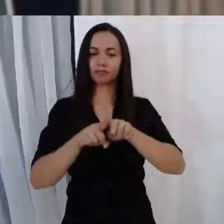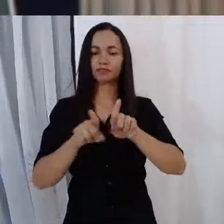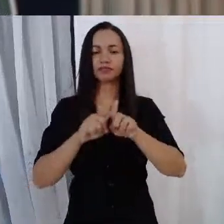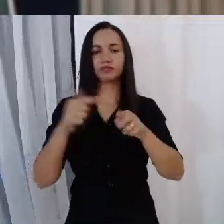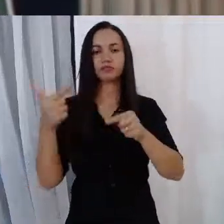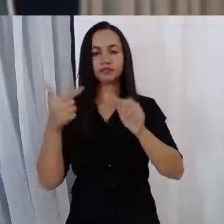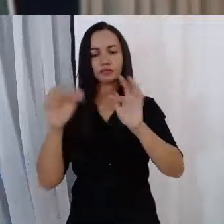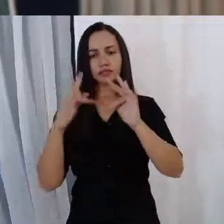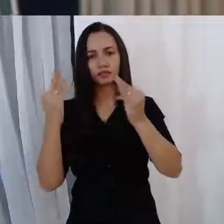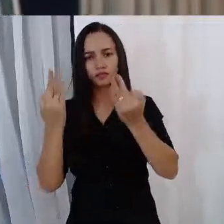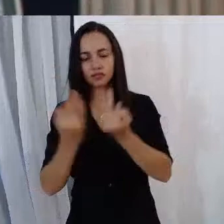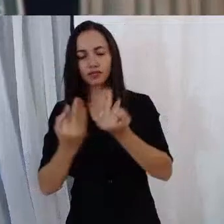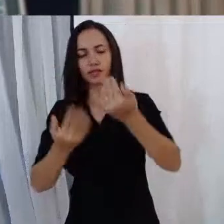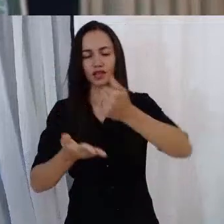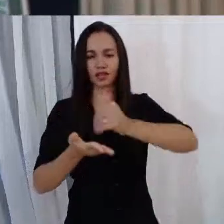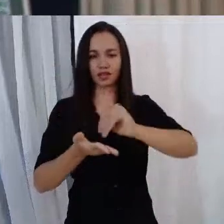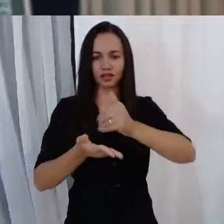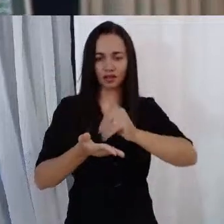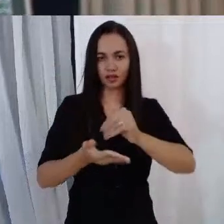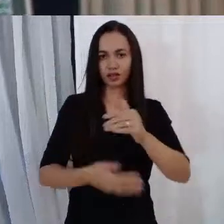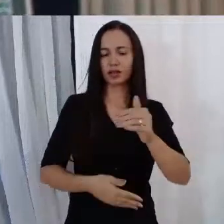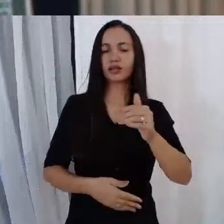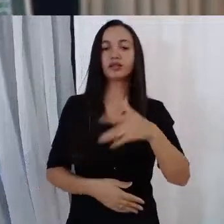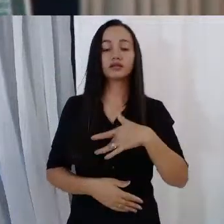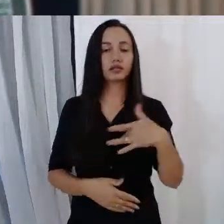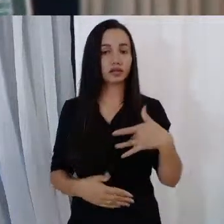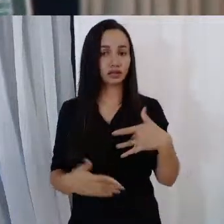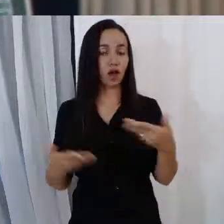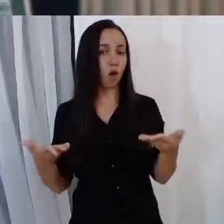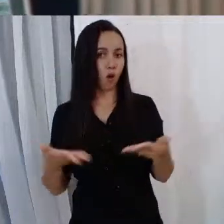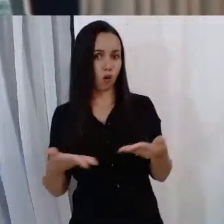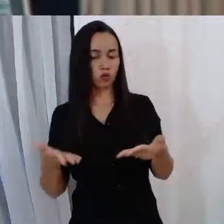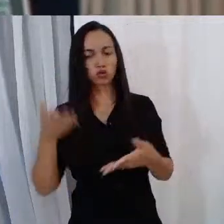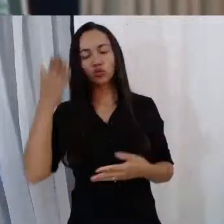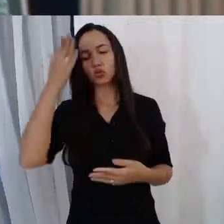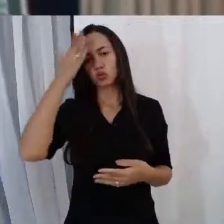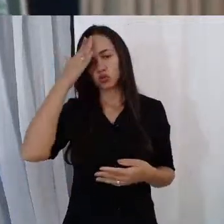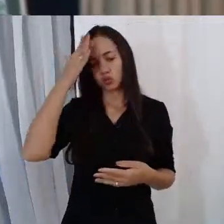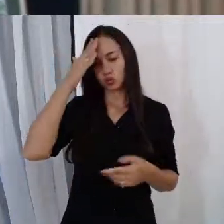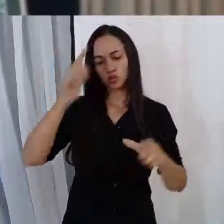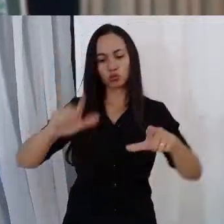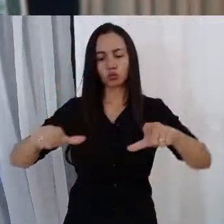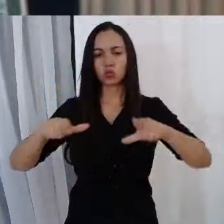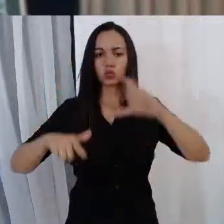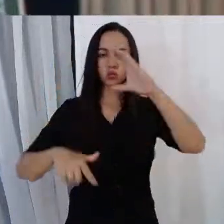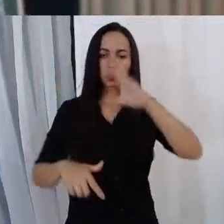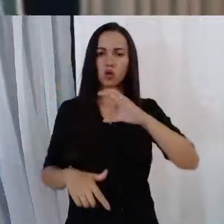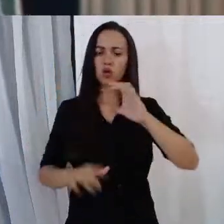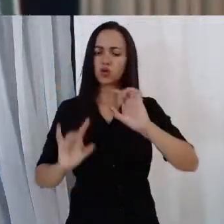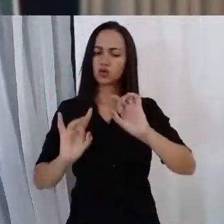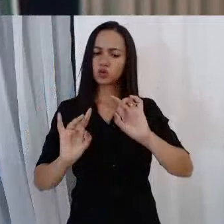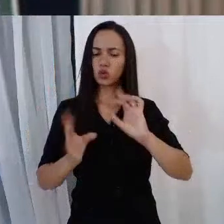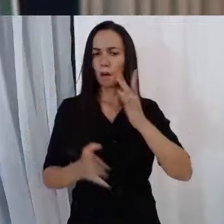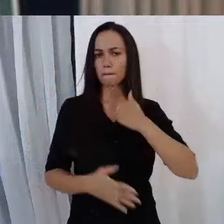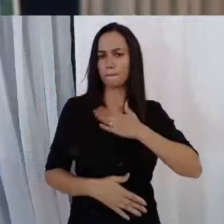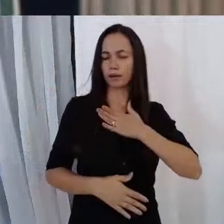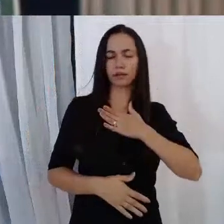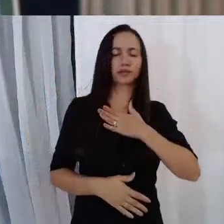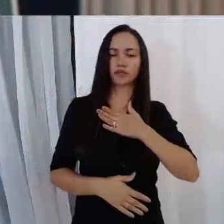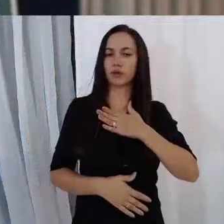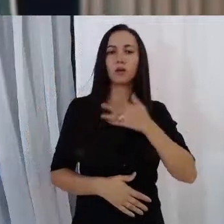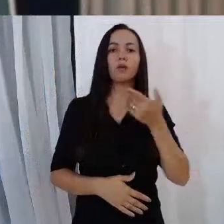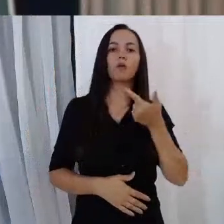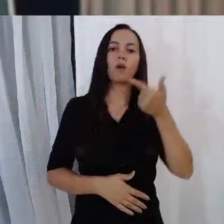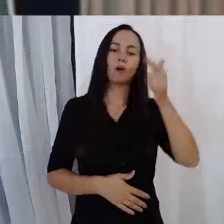família, que é a Secretaria de Saúde. E, hoje, sei que esse título não é meu sozinho. Tem muita gente envolvida.